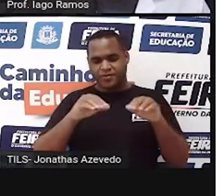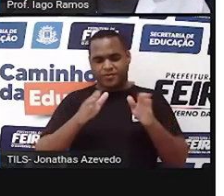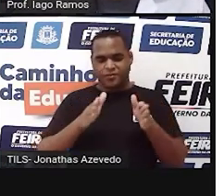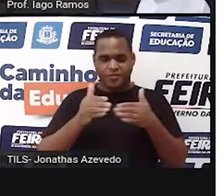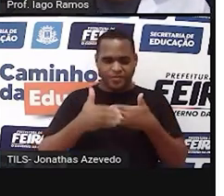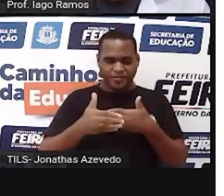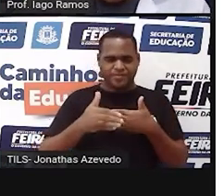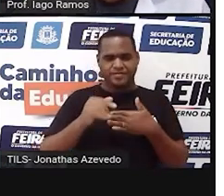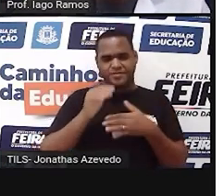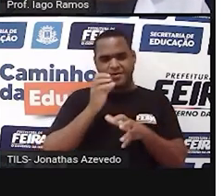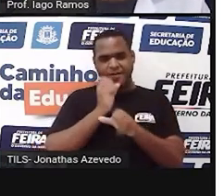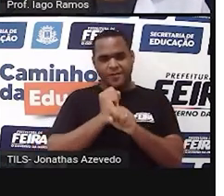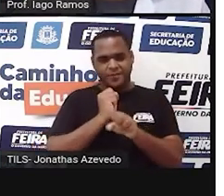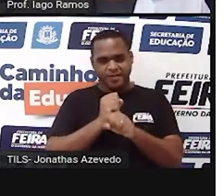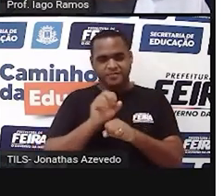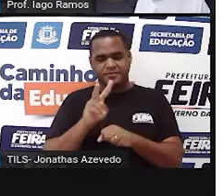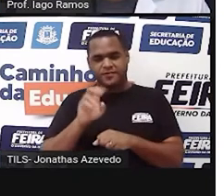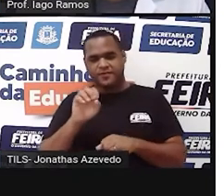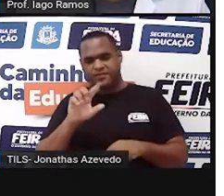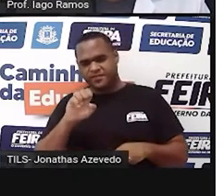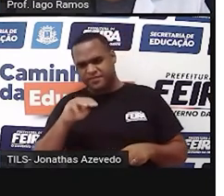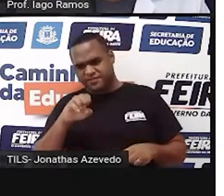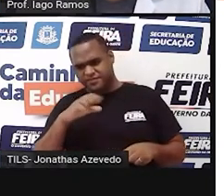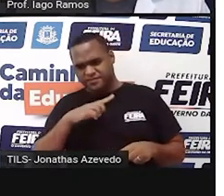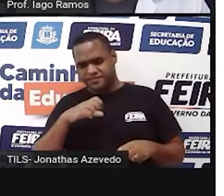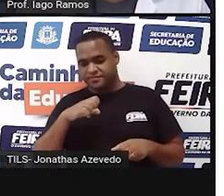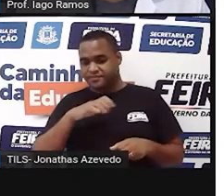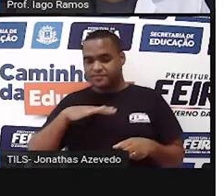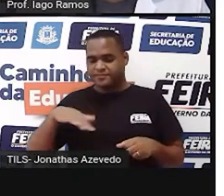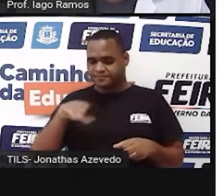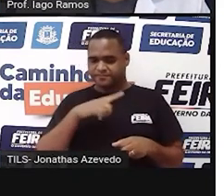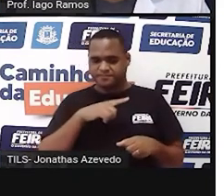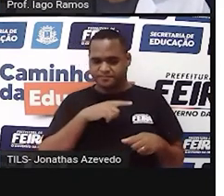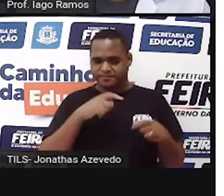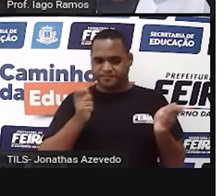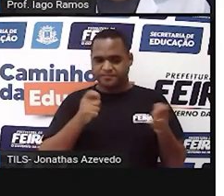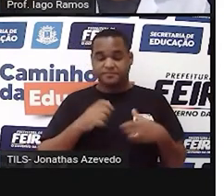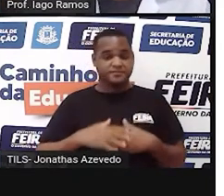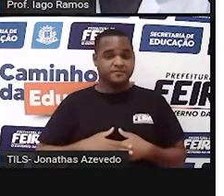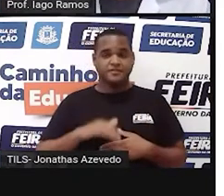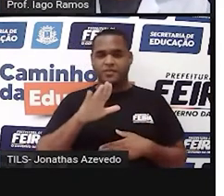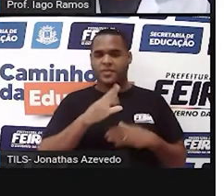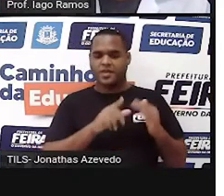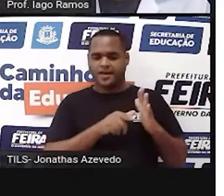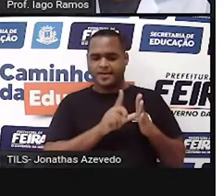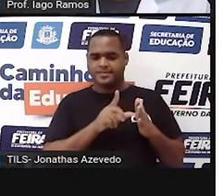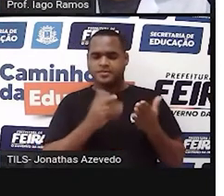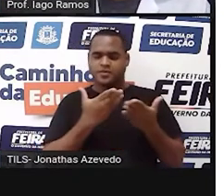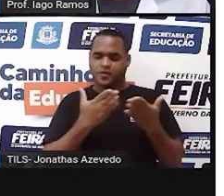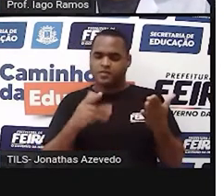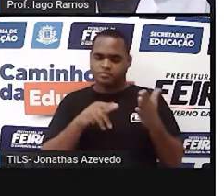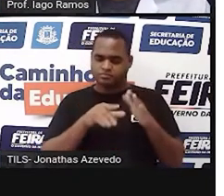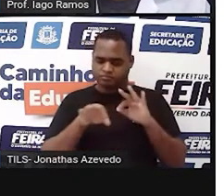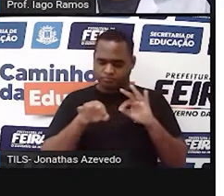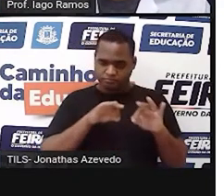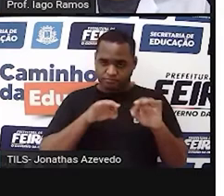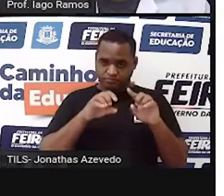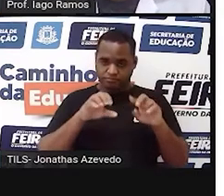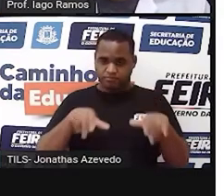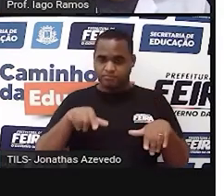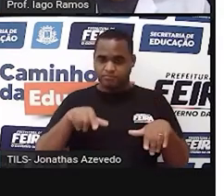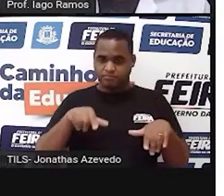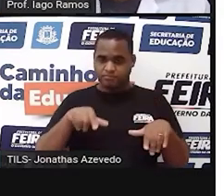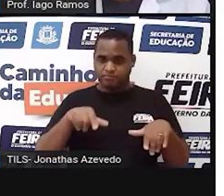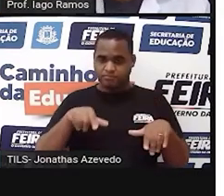A gente vai aprender a calcular volume desses camaradinhos aí. Mas antes, até a gente chegar lá no cubo, no volume do